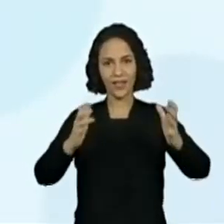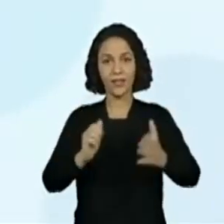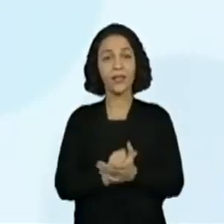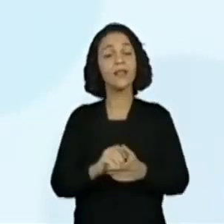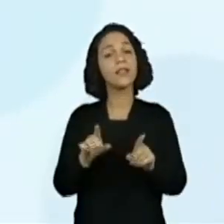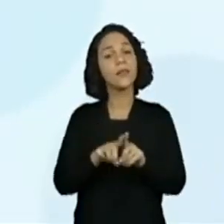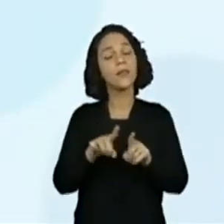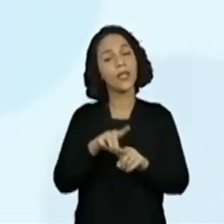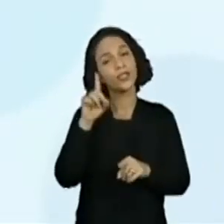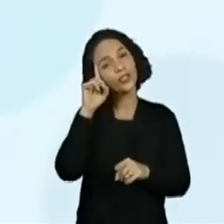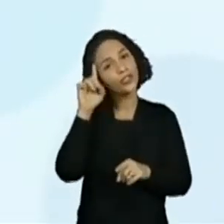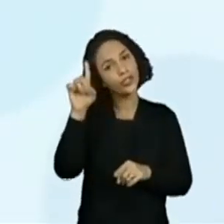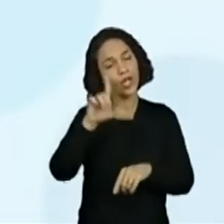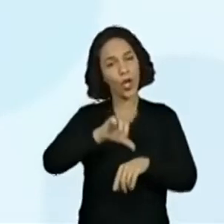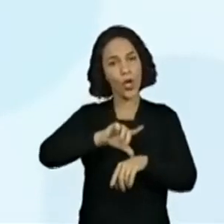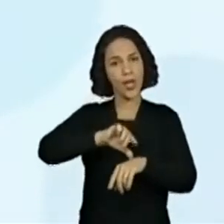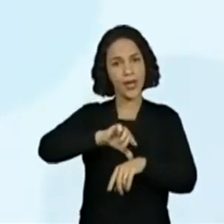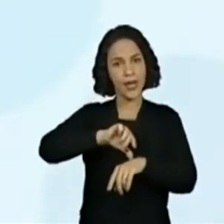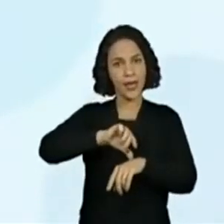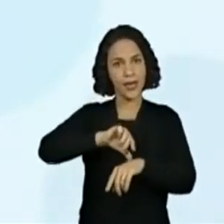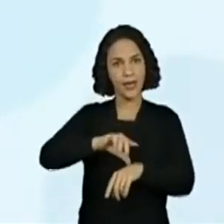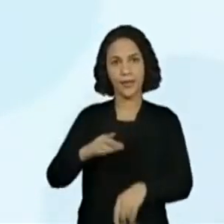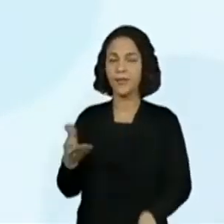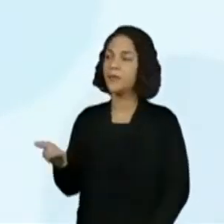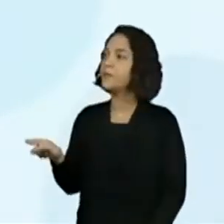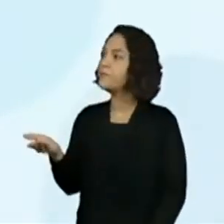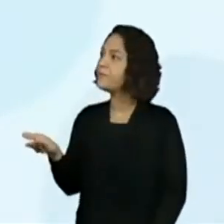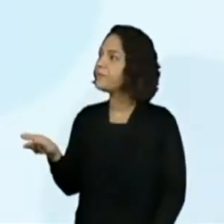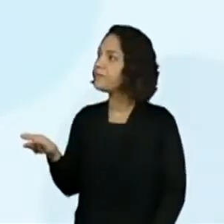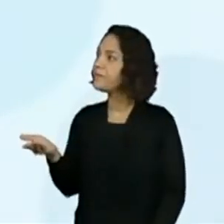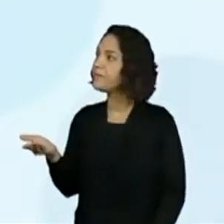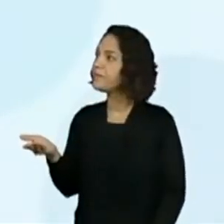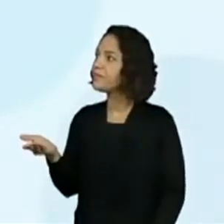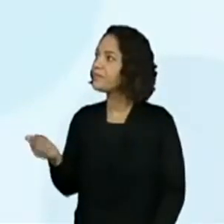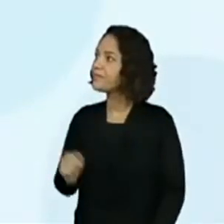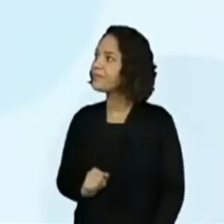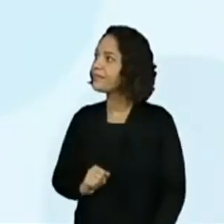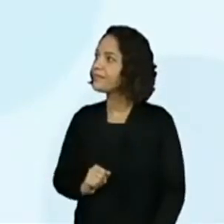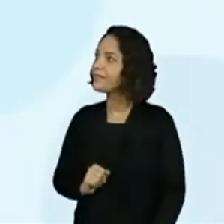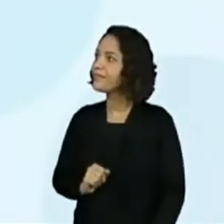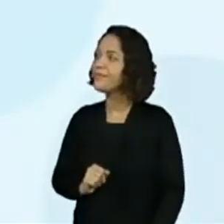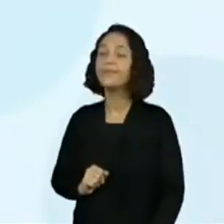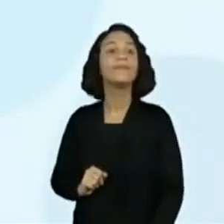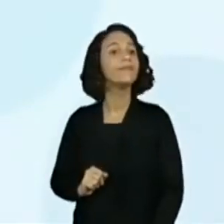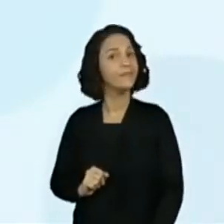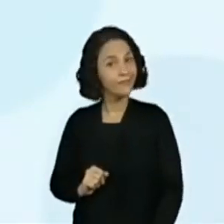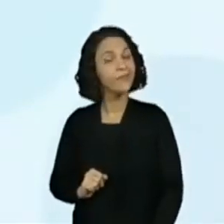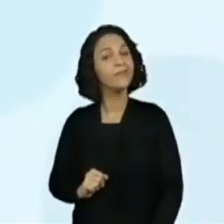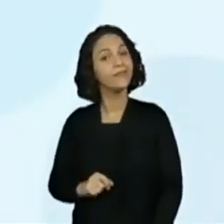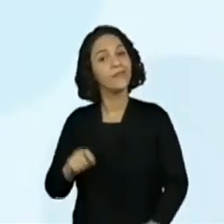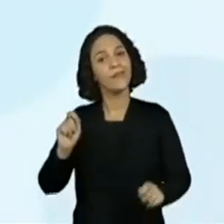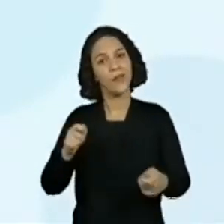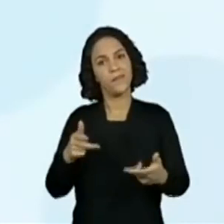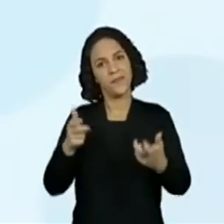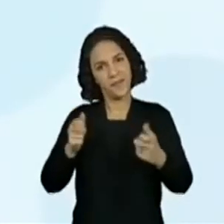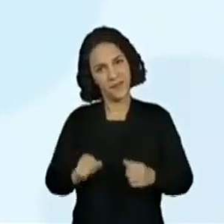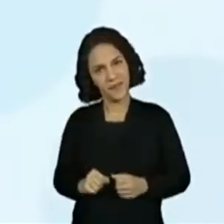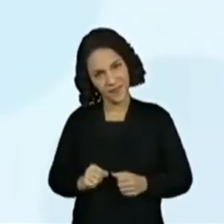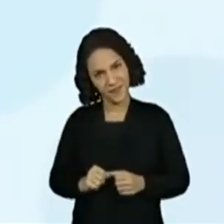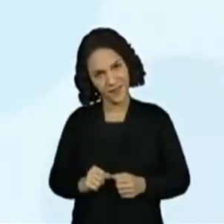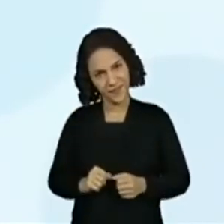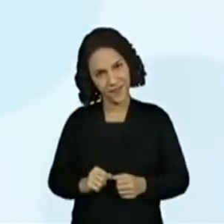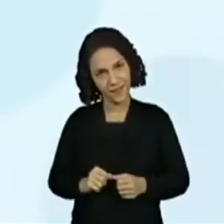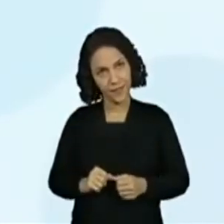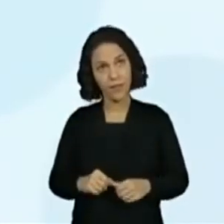um horário também aparecendo aí. Então, vamos marcar uma setinha aqui e outra setinha ali. Eu consigo perceber. Olha só.